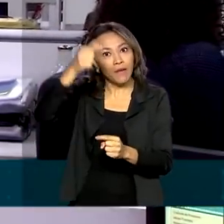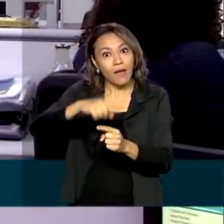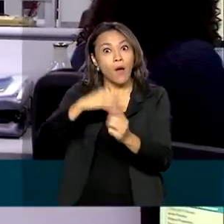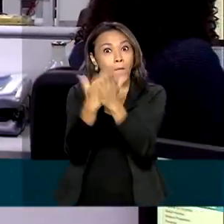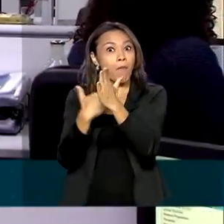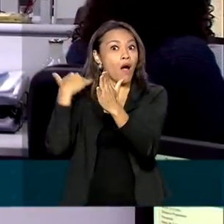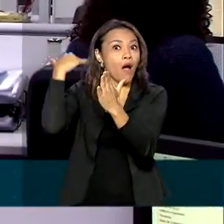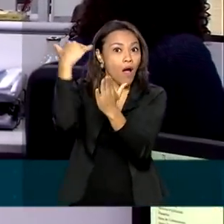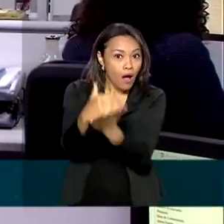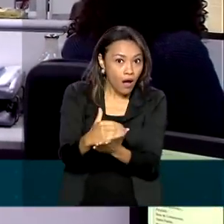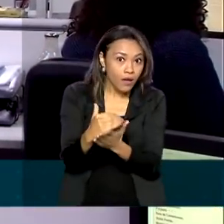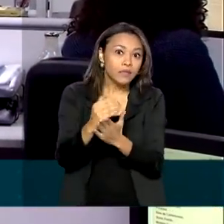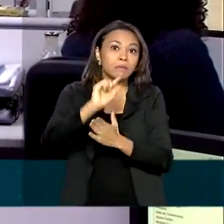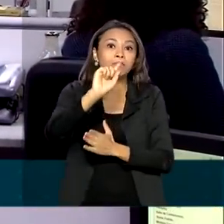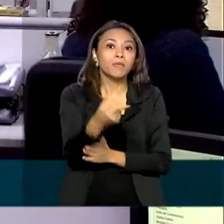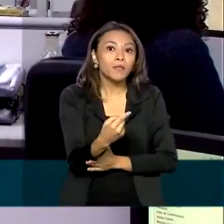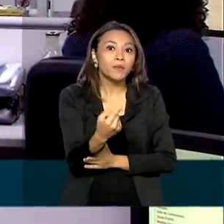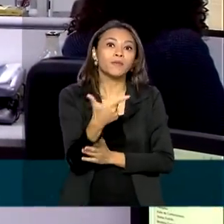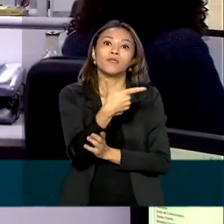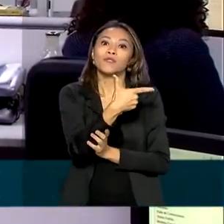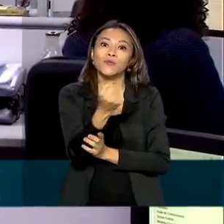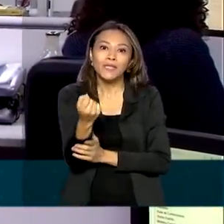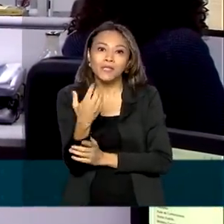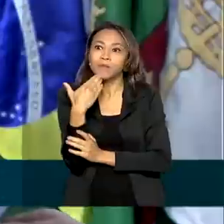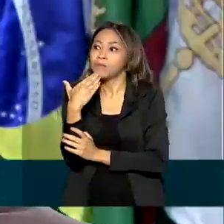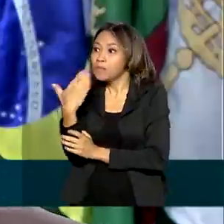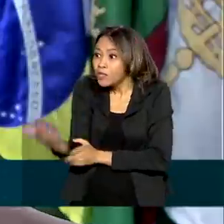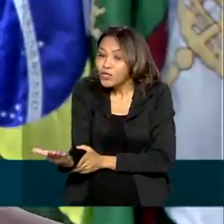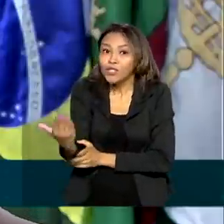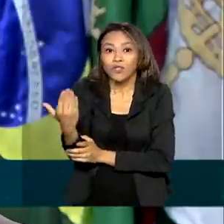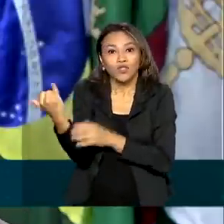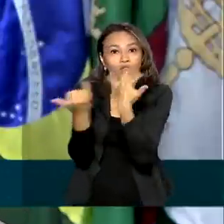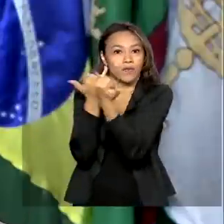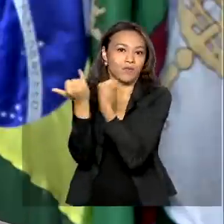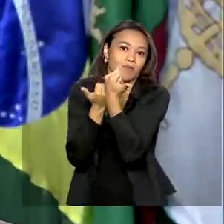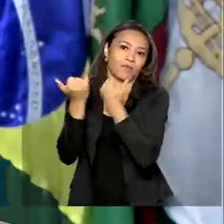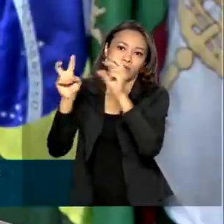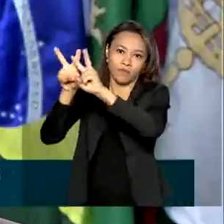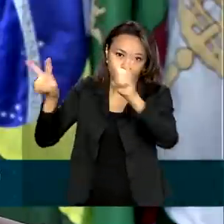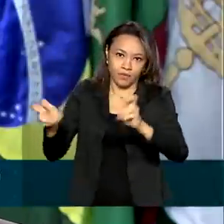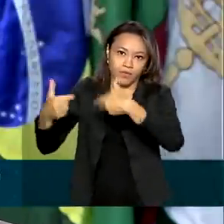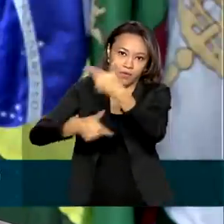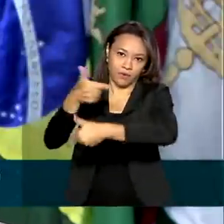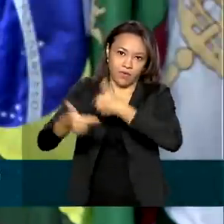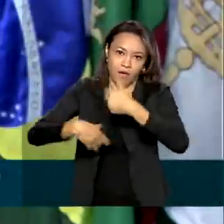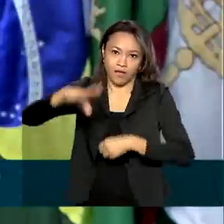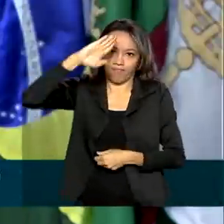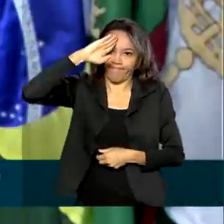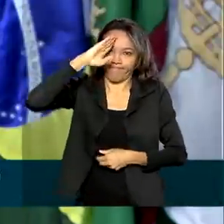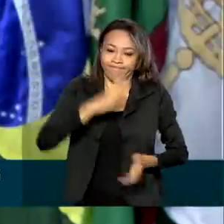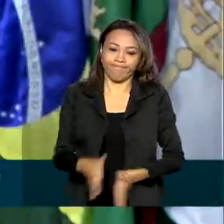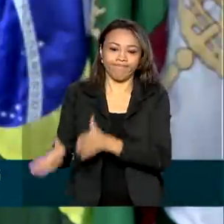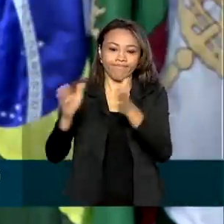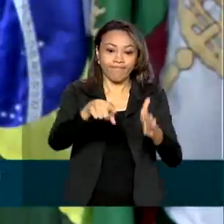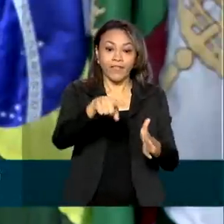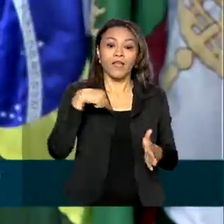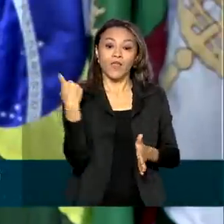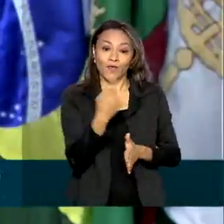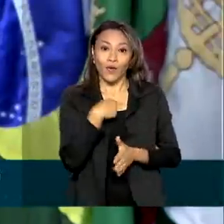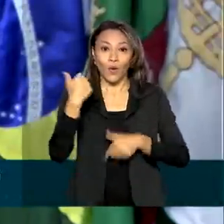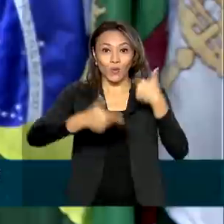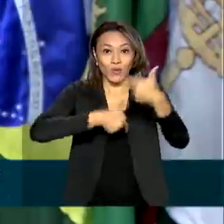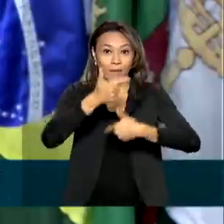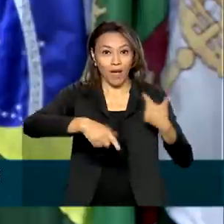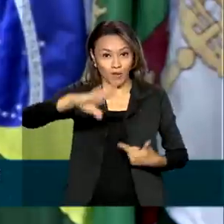ultrapassou os 1.200 pedidos formais. Os temas mais demandados, naturalmente, foram as nossas operações conjuntas. Então,